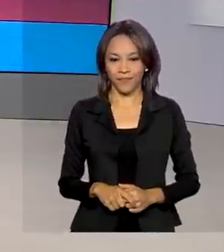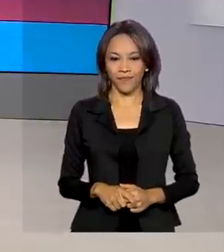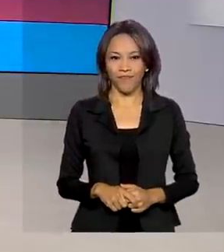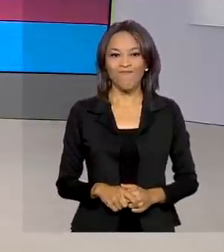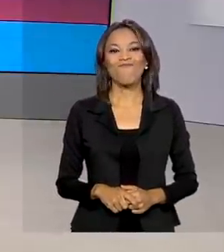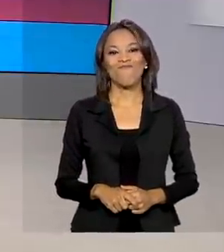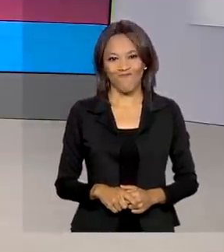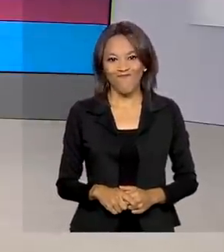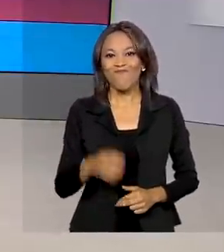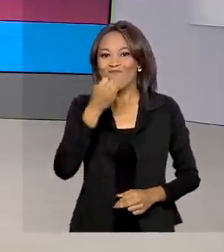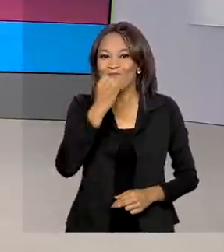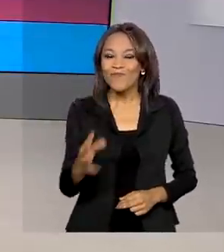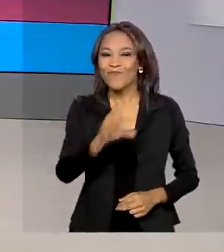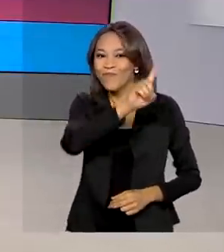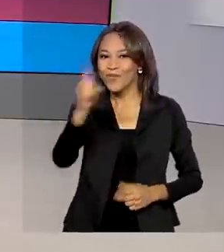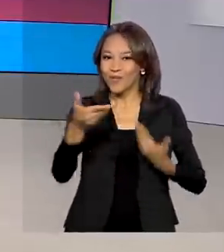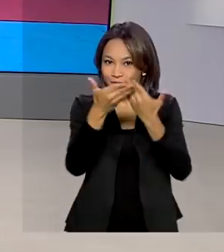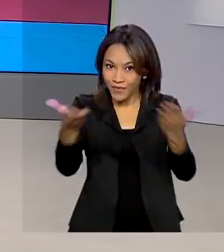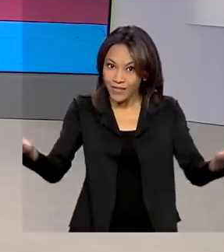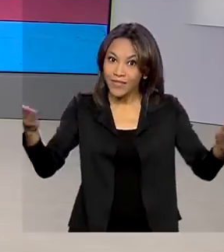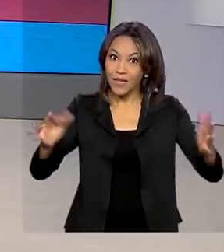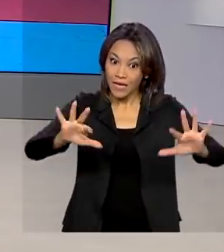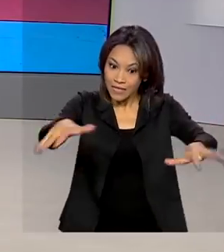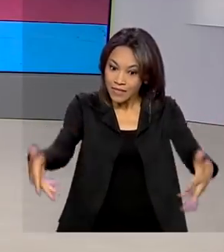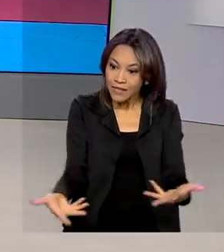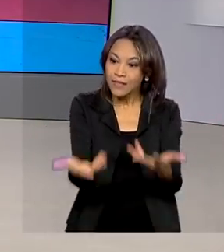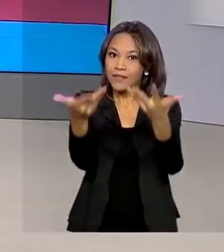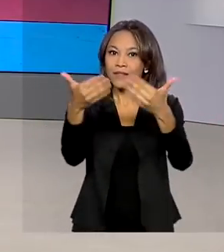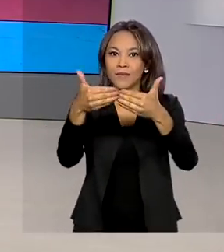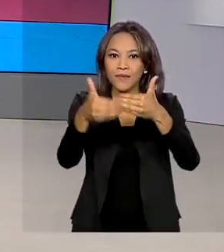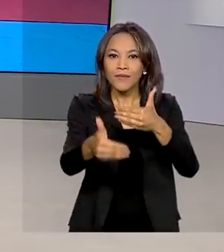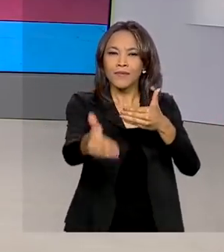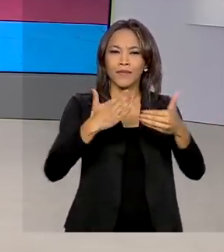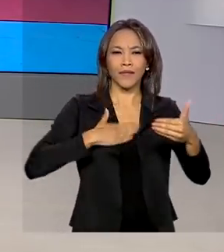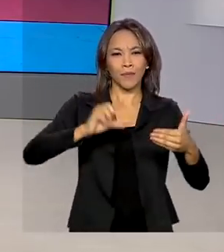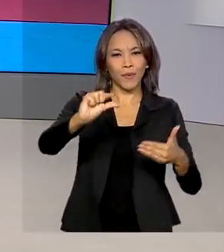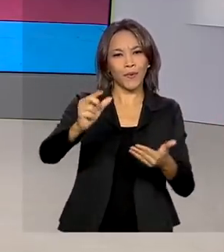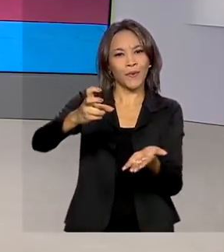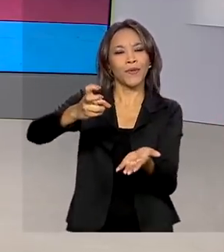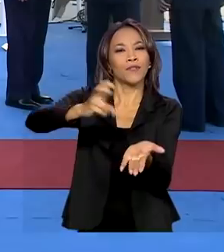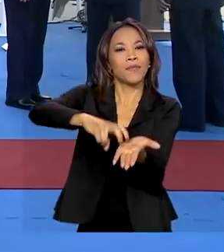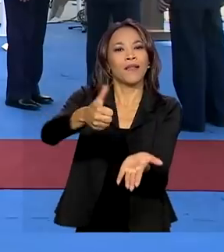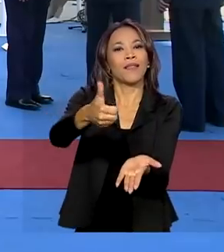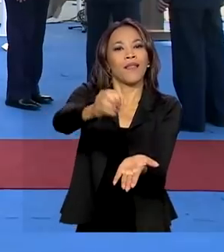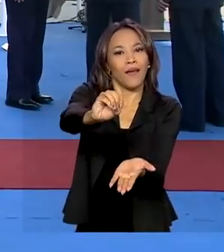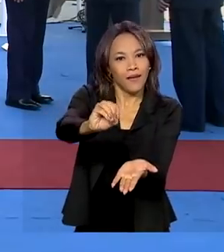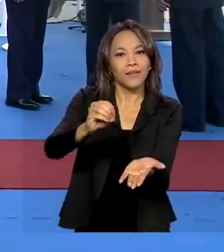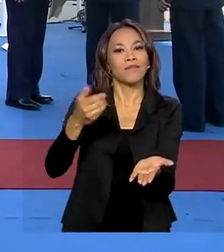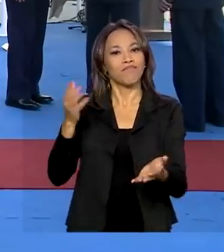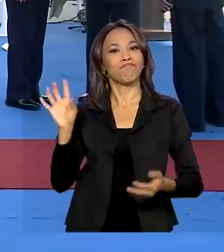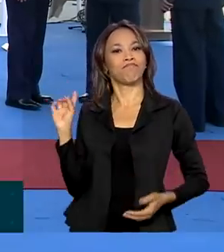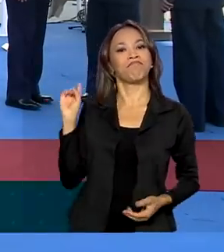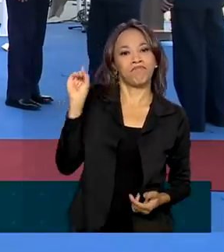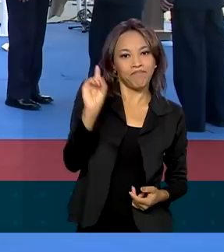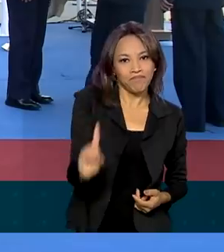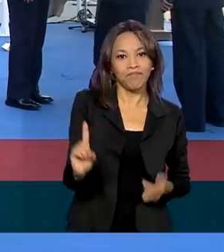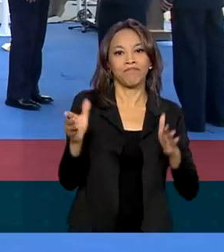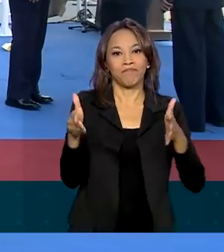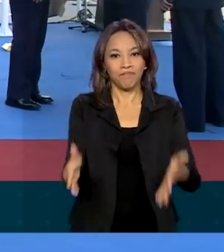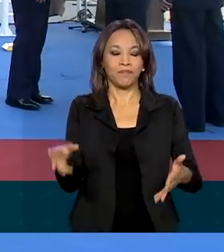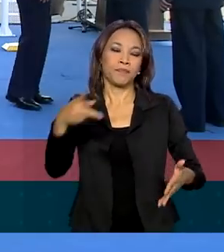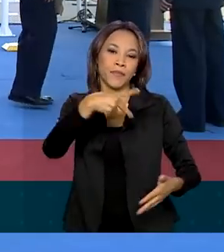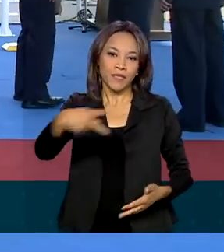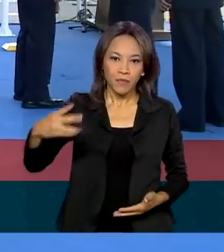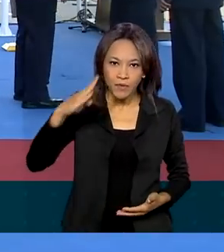Bom dia, Renata. Bom dia para todo mundo. A cerimônia acontece daqui a pouco, às 10 horas da manhã, com a participação do presidente Jair Bolsonaro.